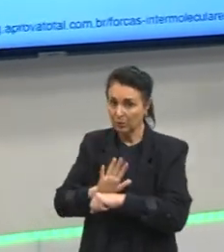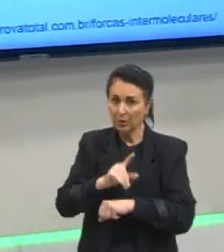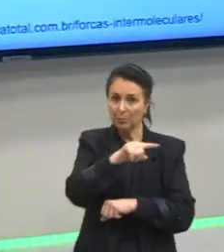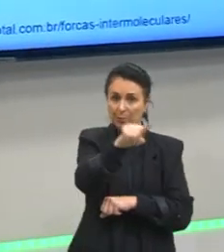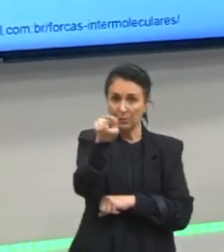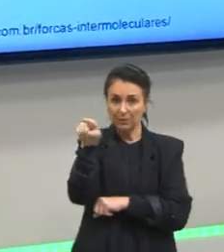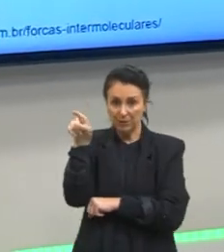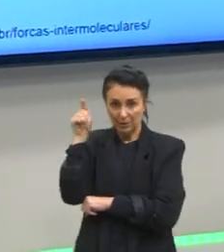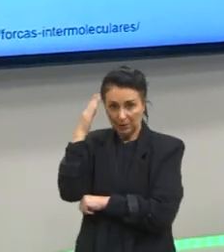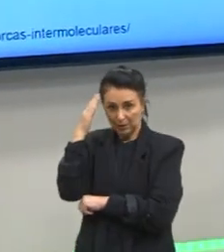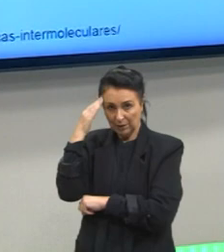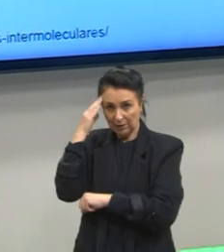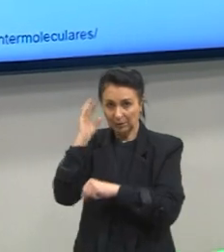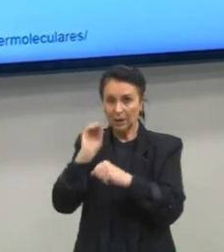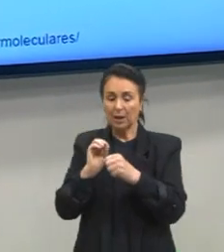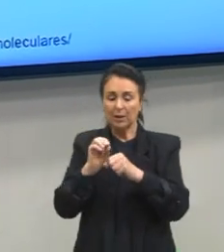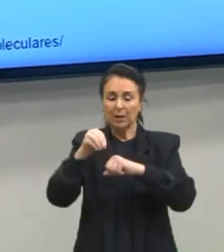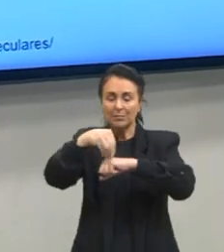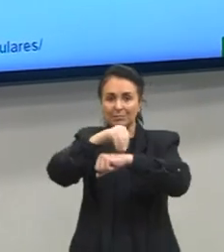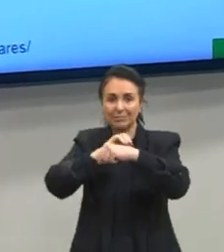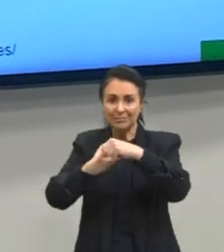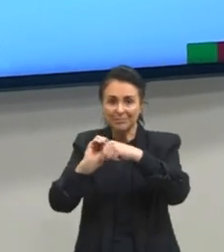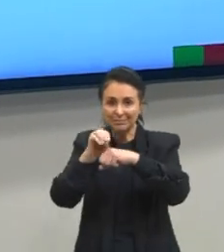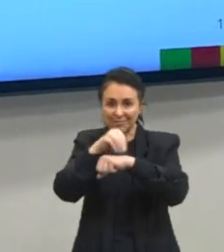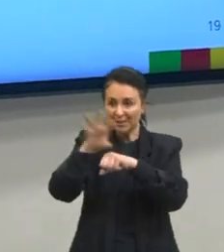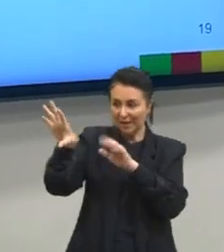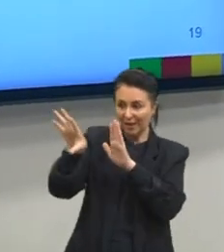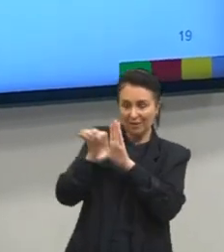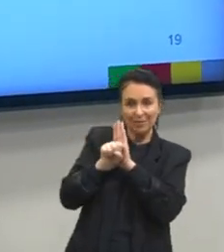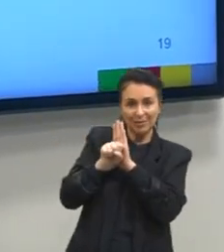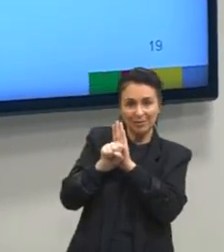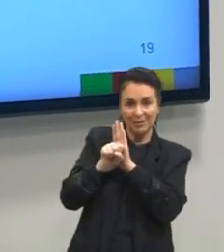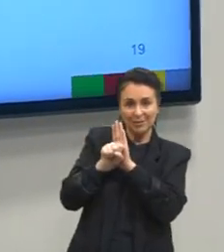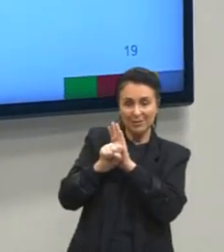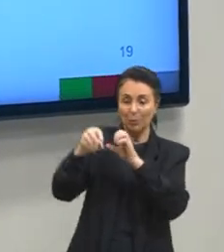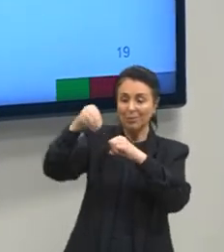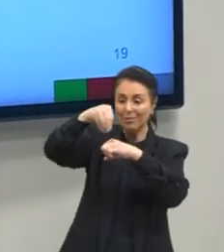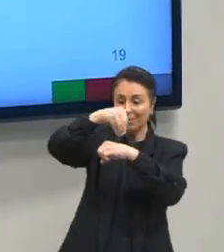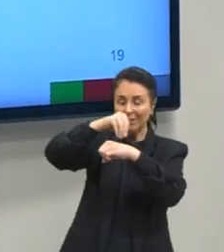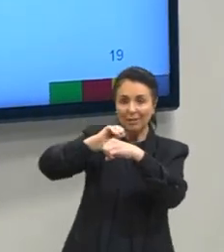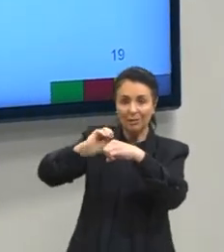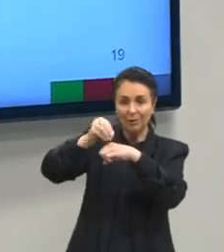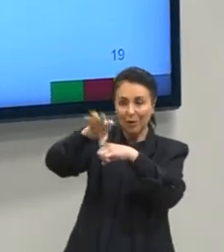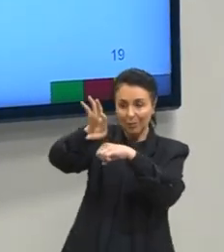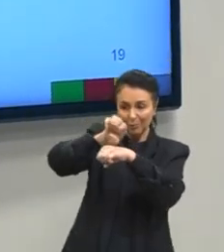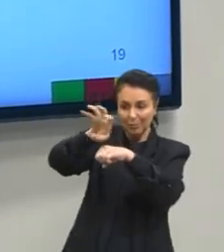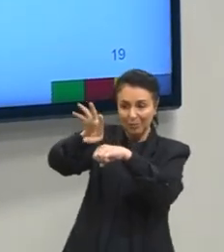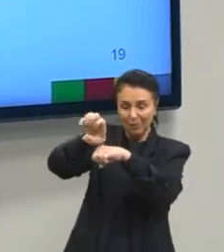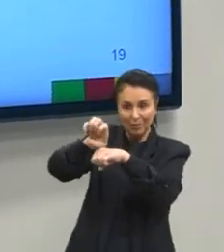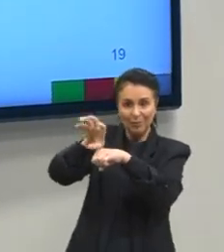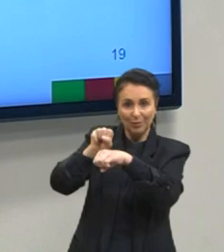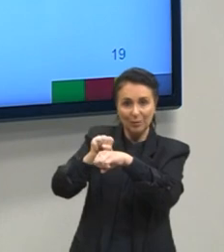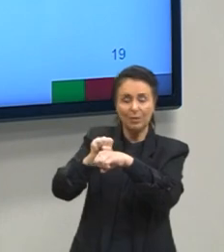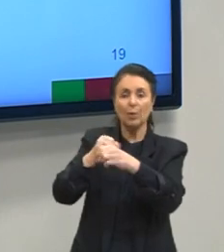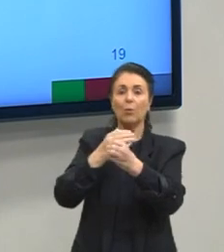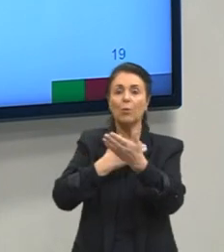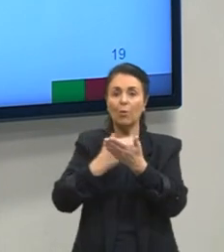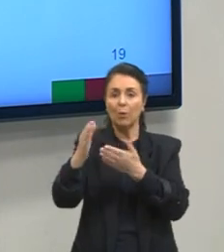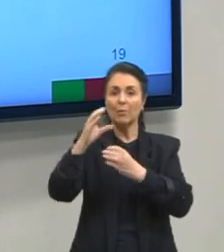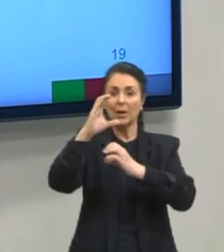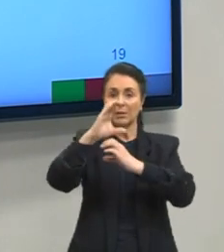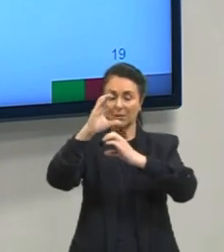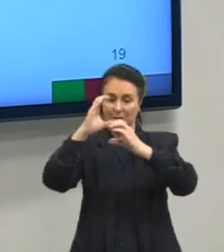intermoleculares, né? As atrações que ocorrem entre as moléculas, tá? Que são formadas através dos compostos das